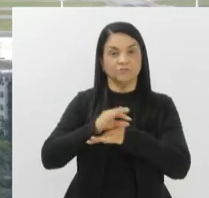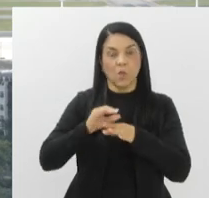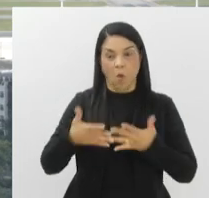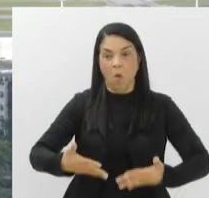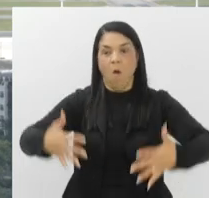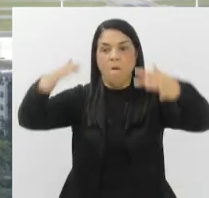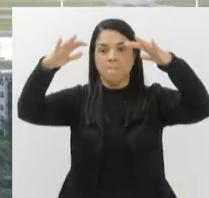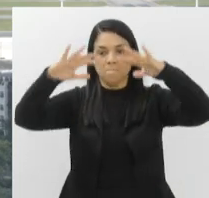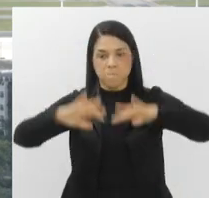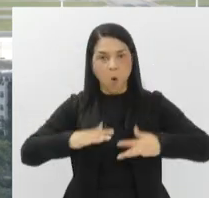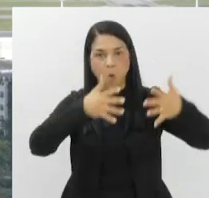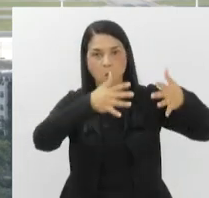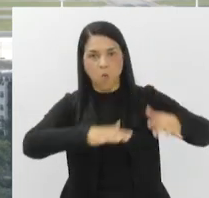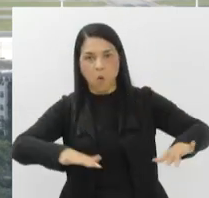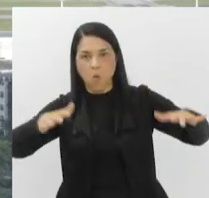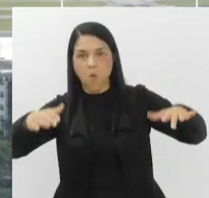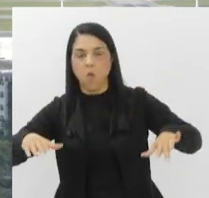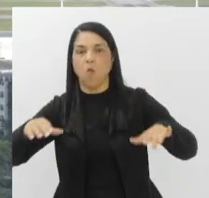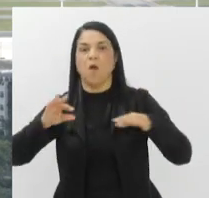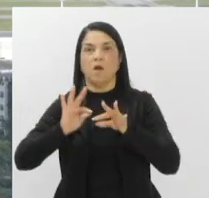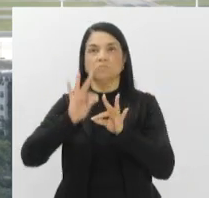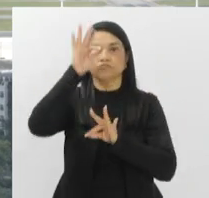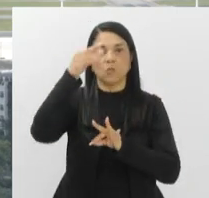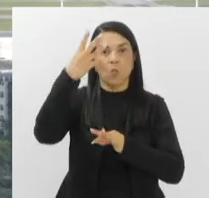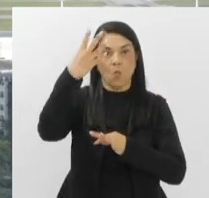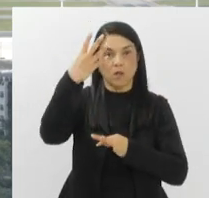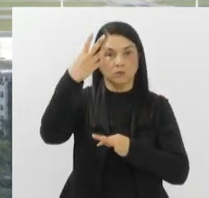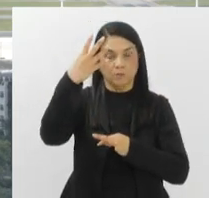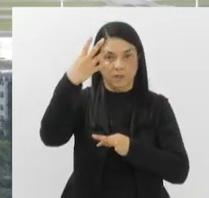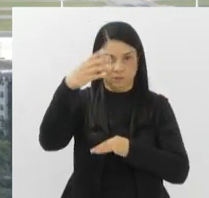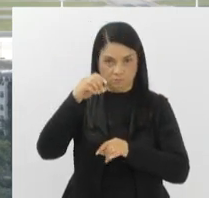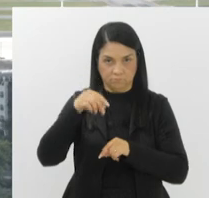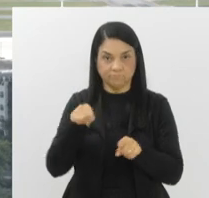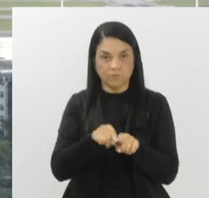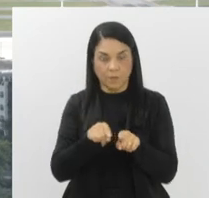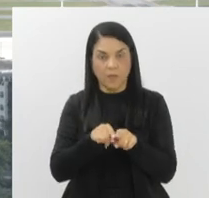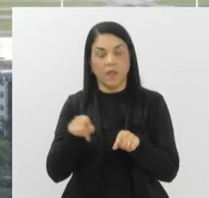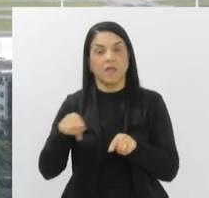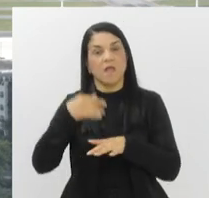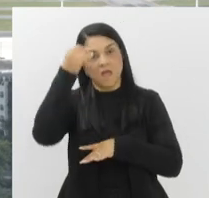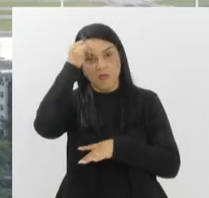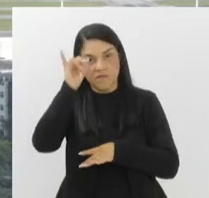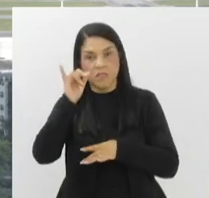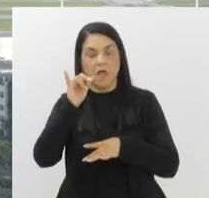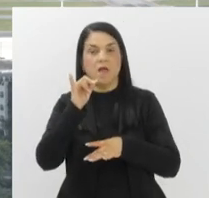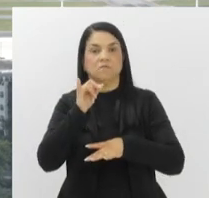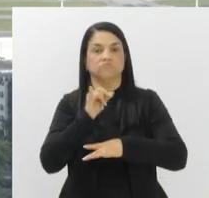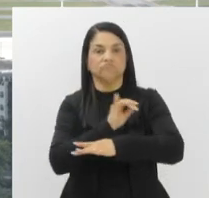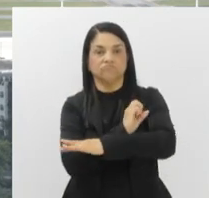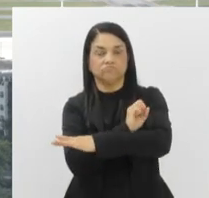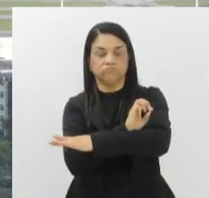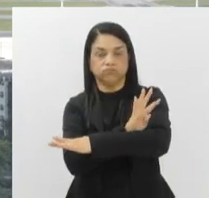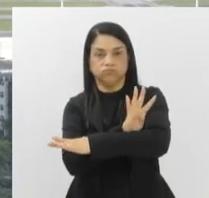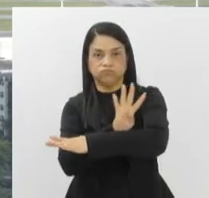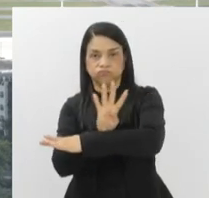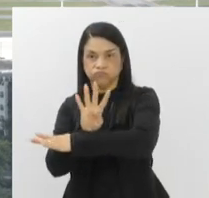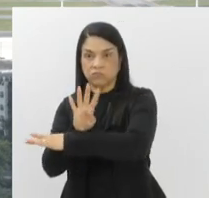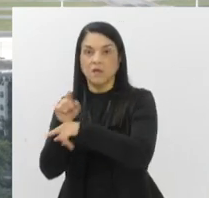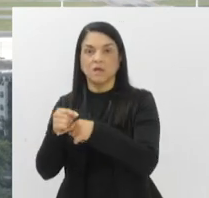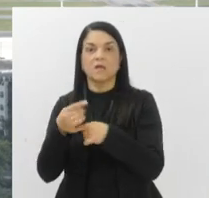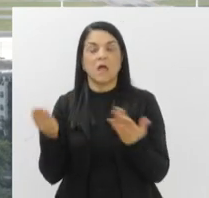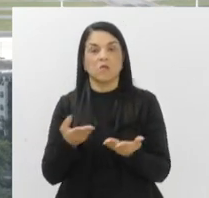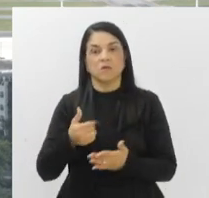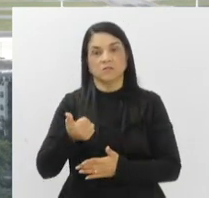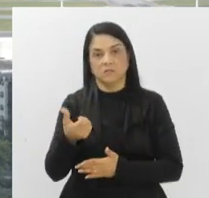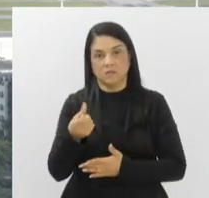altura. É bom evitar mirantes, costões, como o do leme e do arboador. Nesse momento, faz 16 graus. A máxima